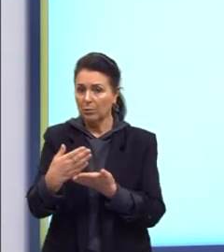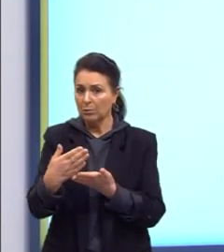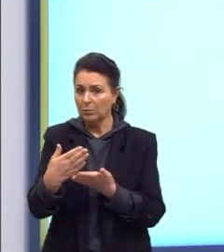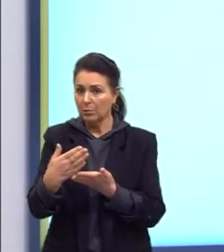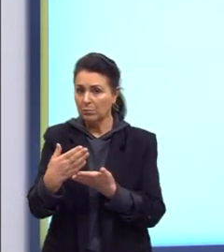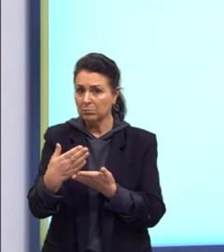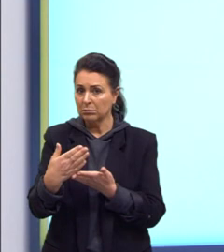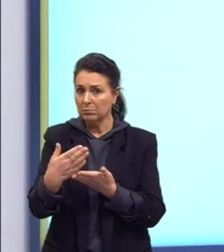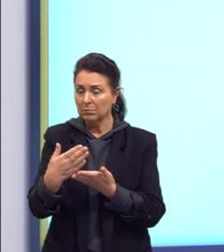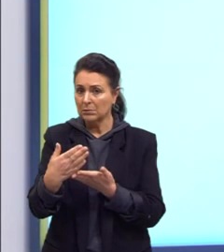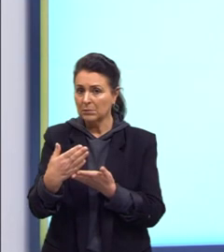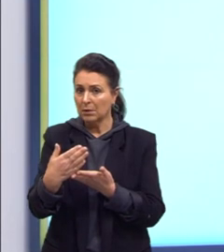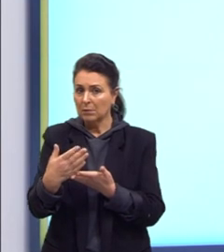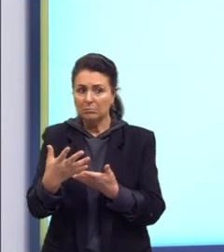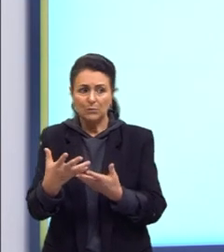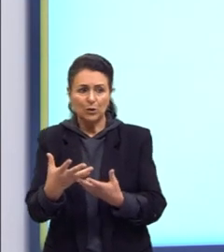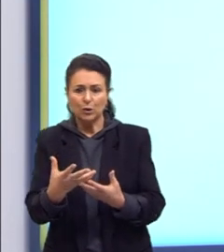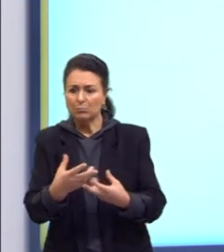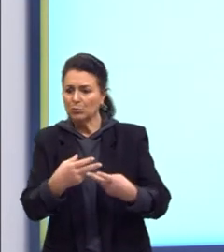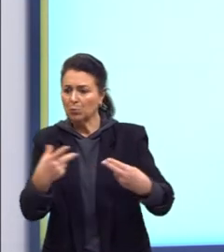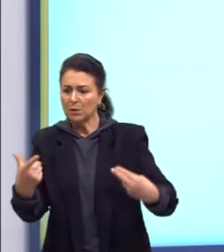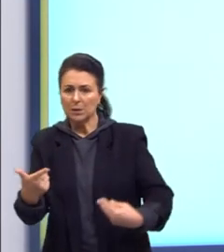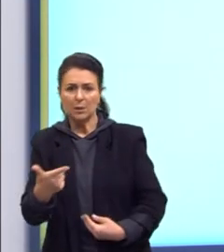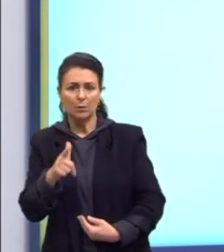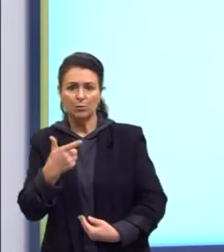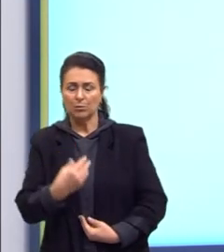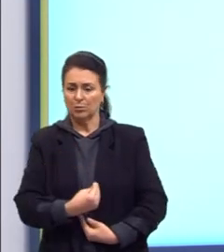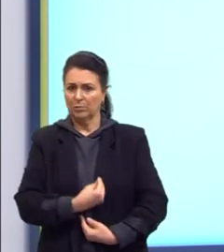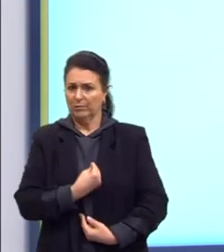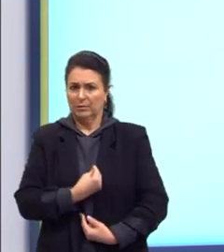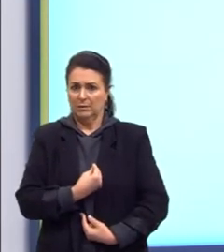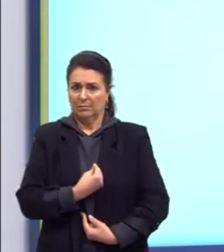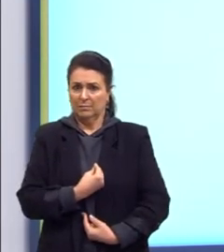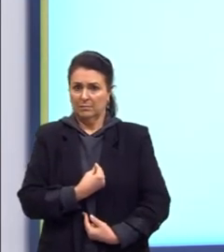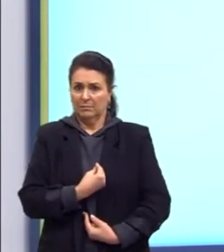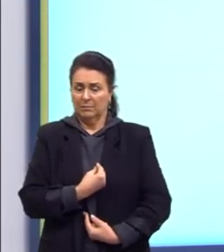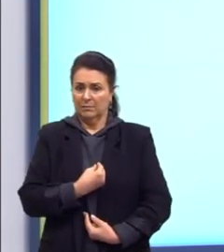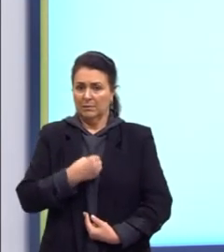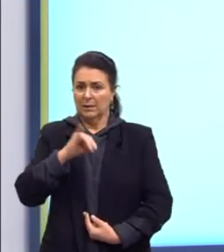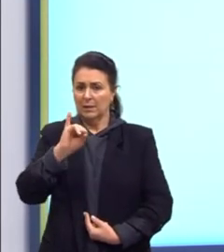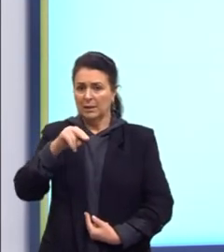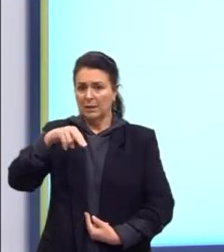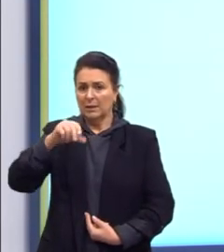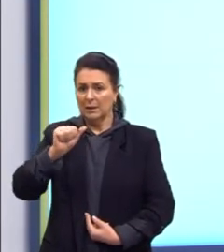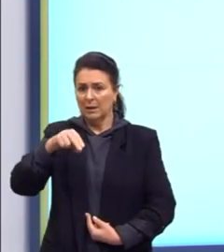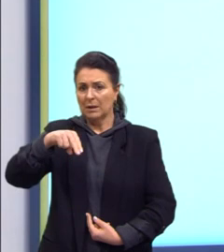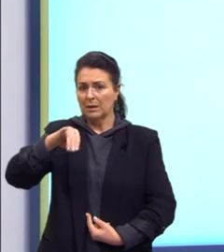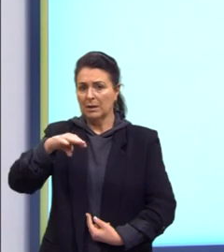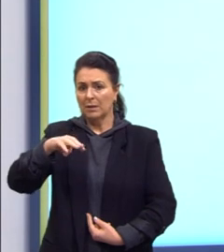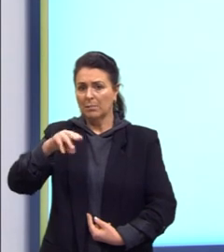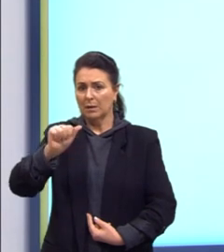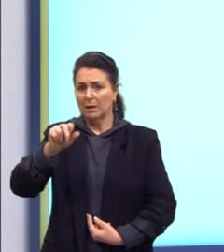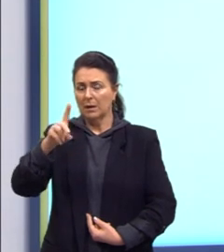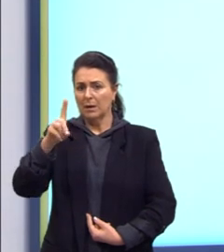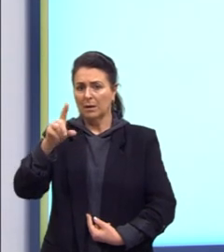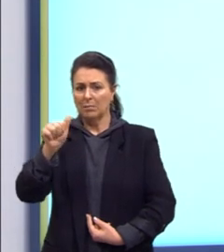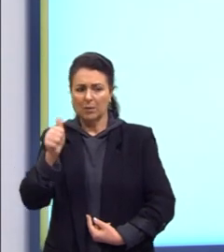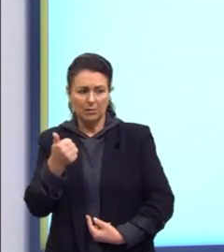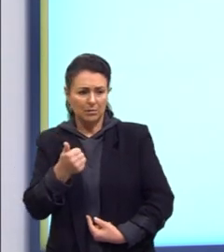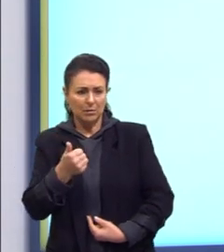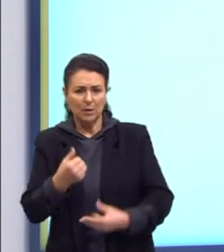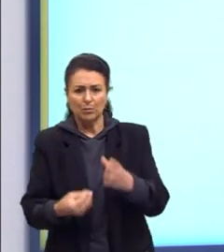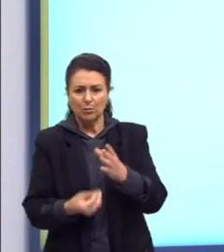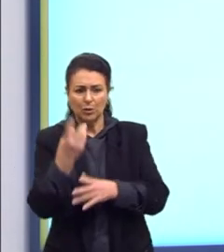coisas inanimadas. Os organismos surgiam, os seres vivos surgiam através de um princípio ativo,